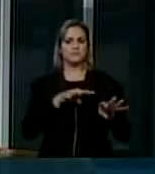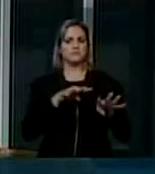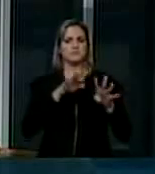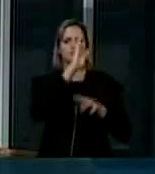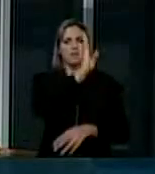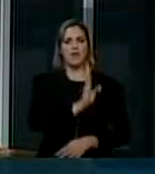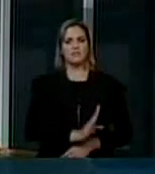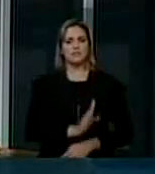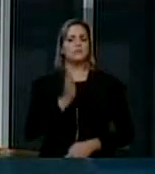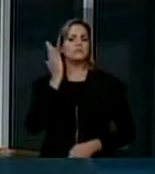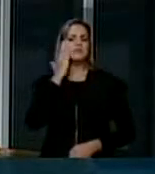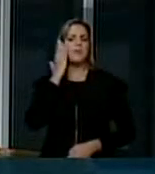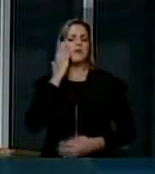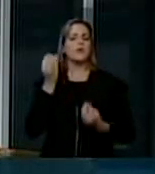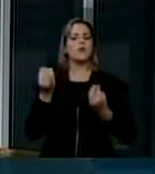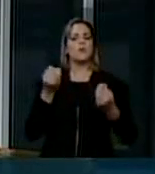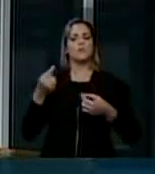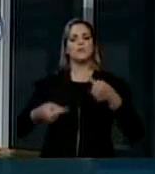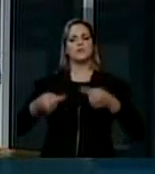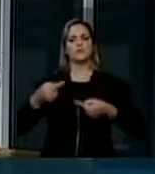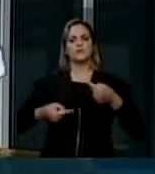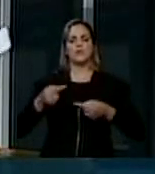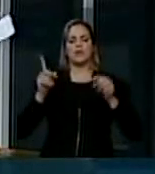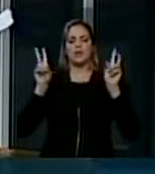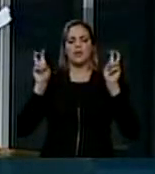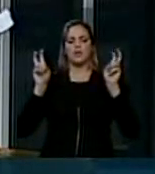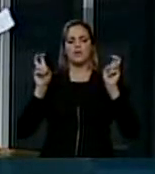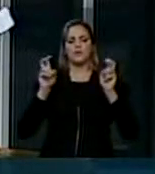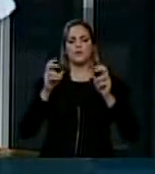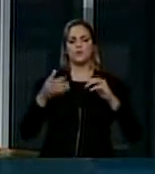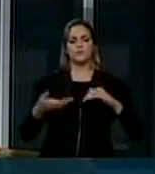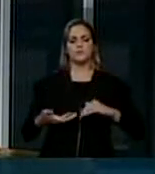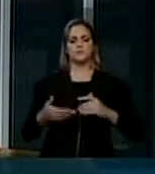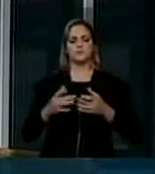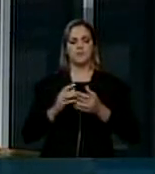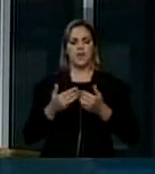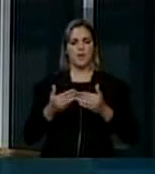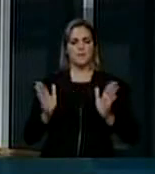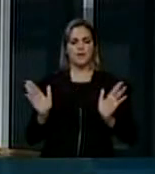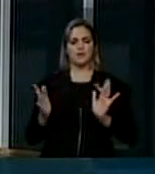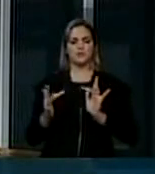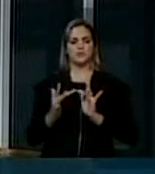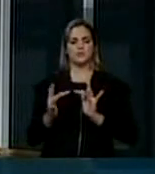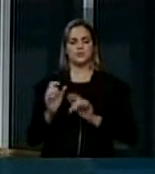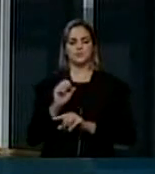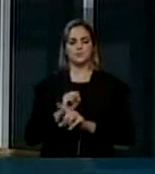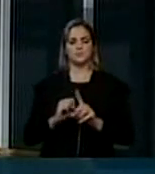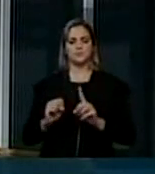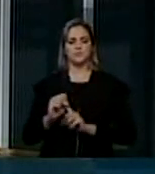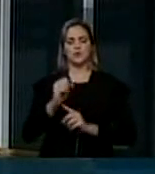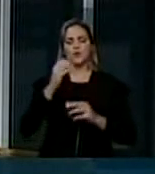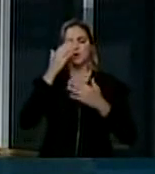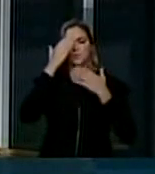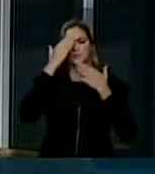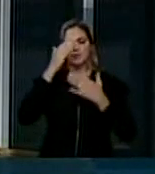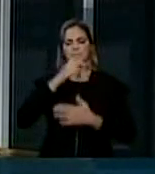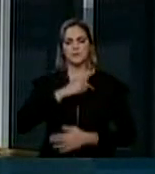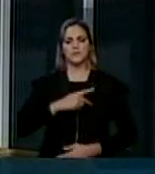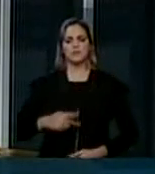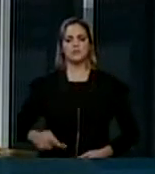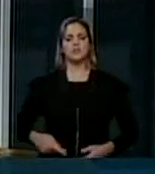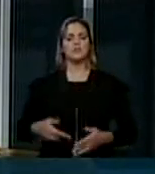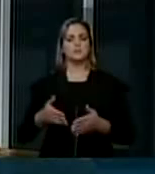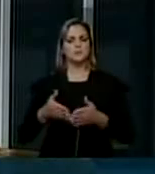para o debate sobre Parlamento Aberto. Muito obrigado, senhor presidente, e solicito, então, a